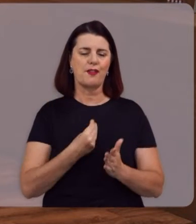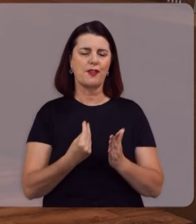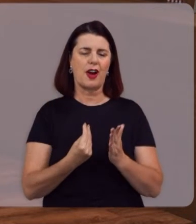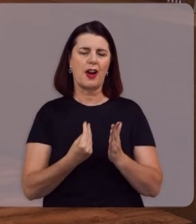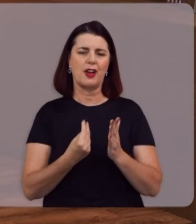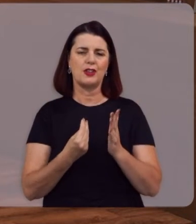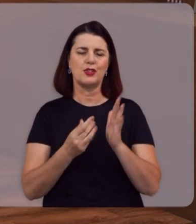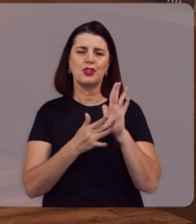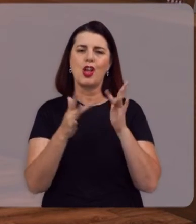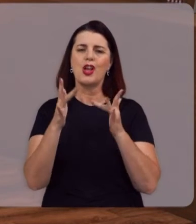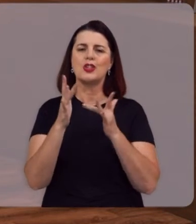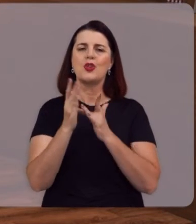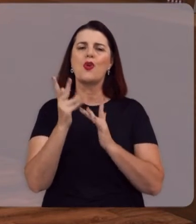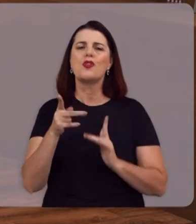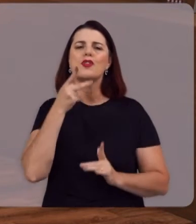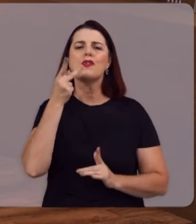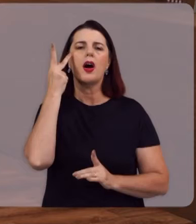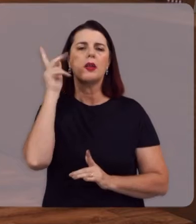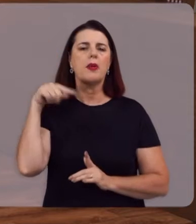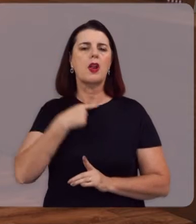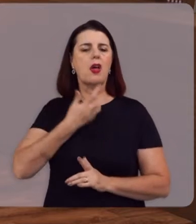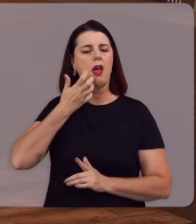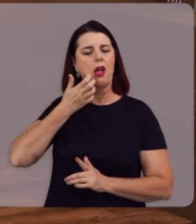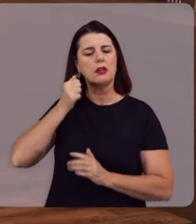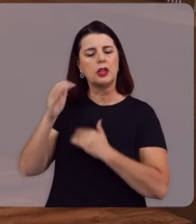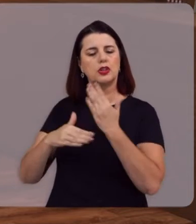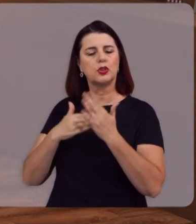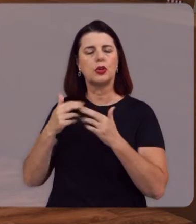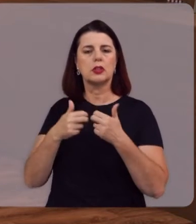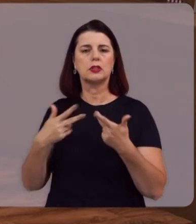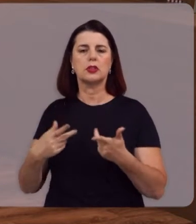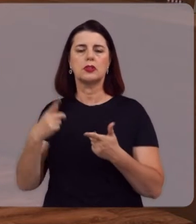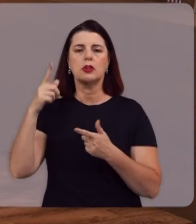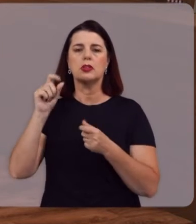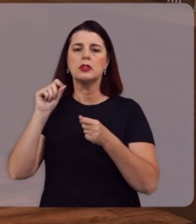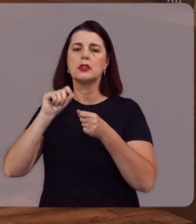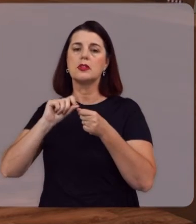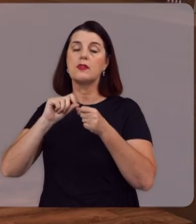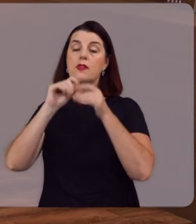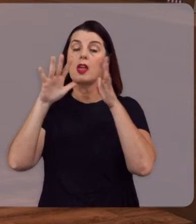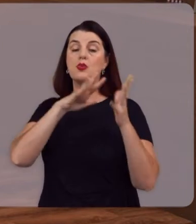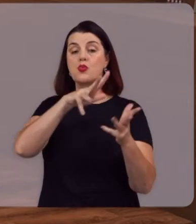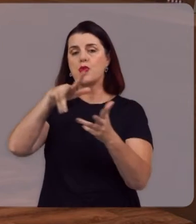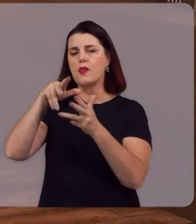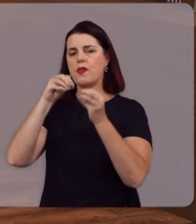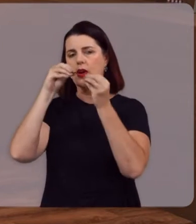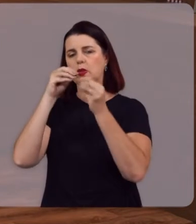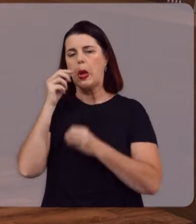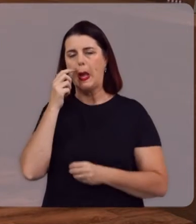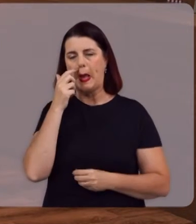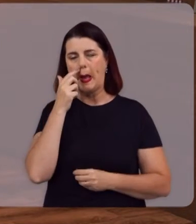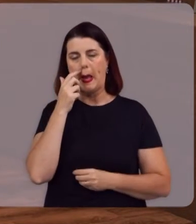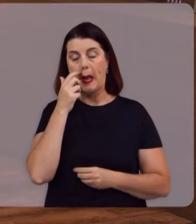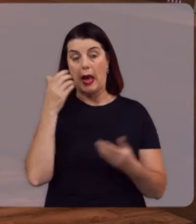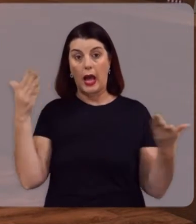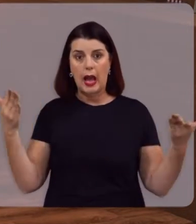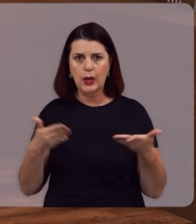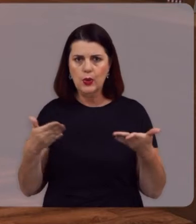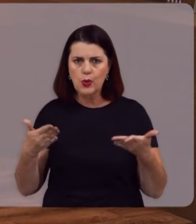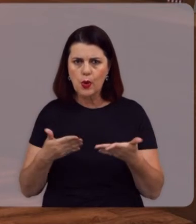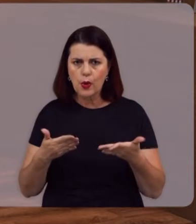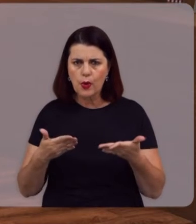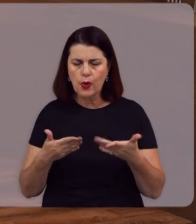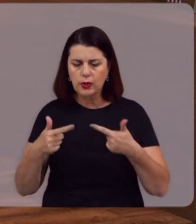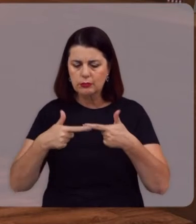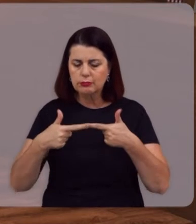O qual constitui Herdeiro de todas as coisas Mediante quem fez O universo E agora Hoje